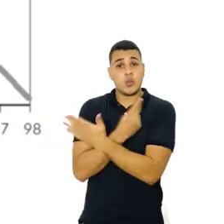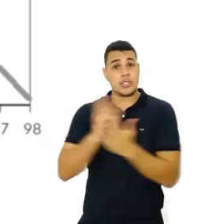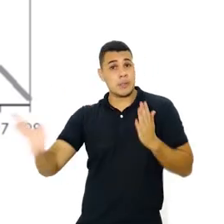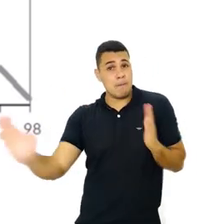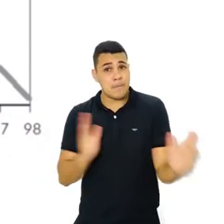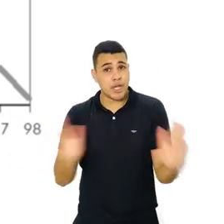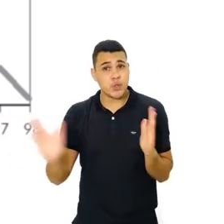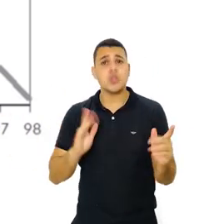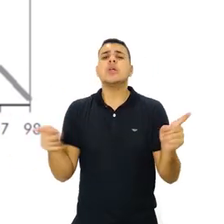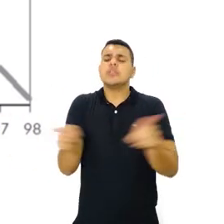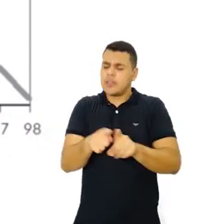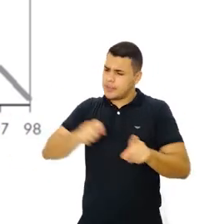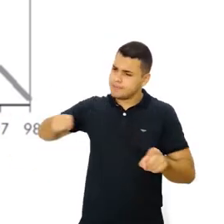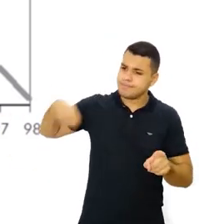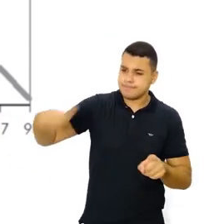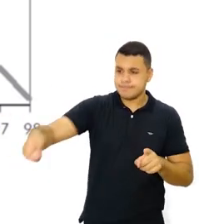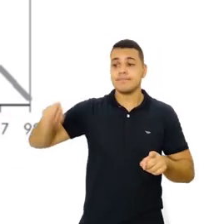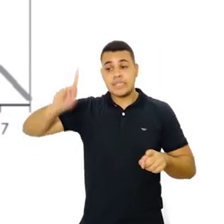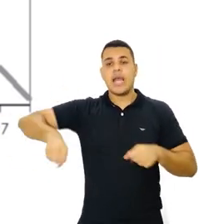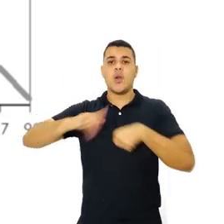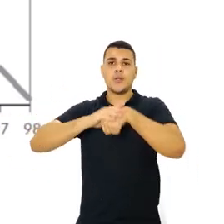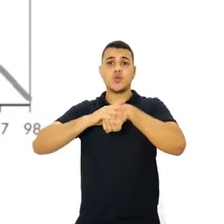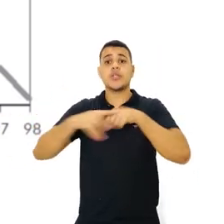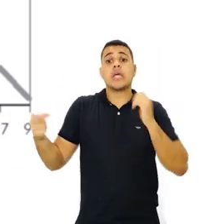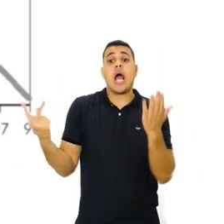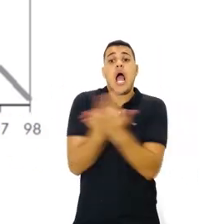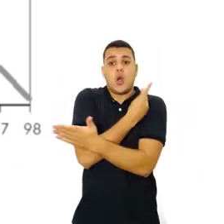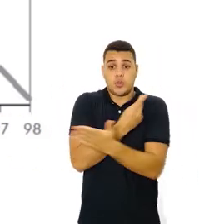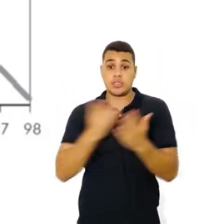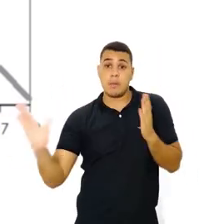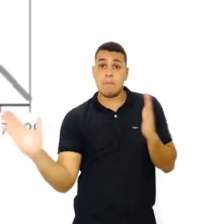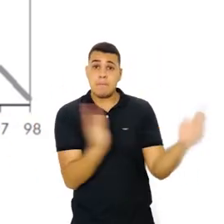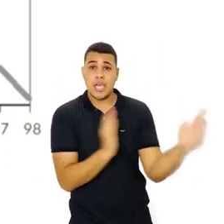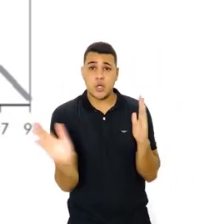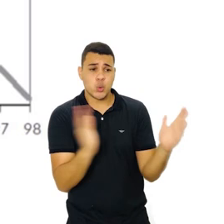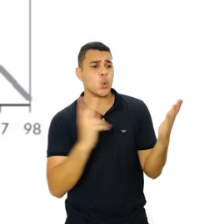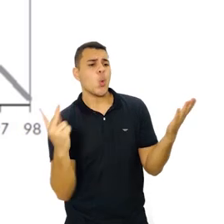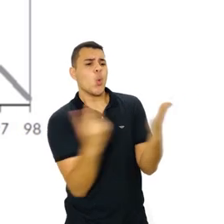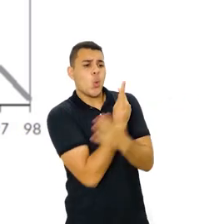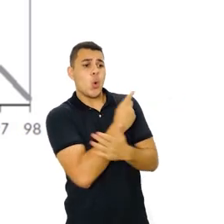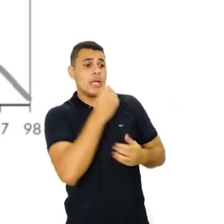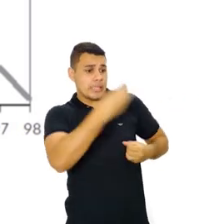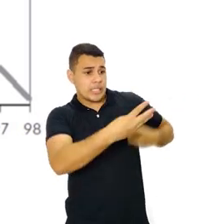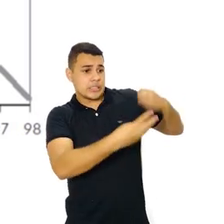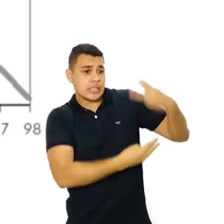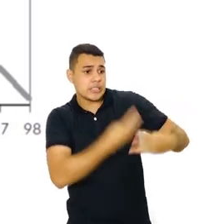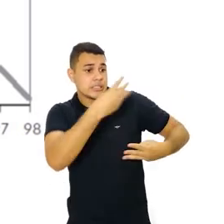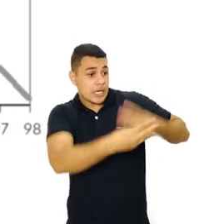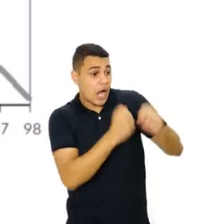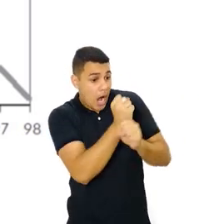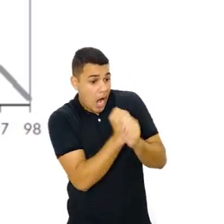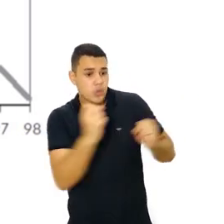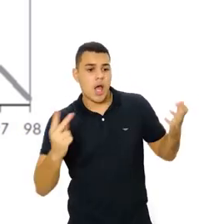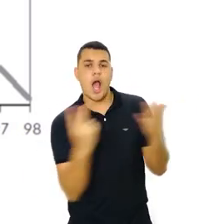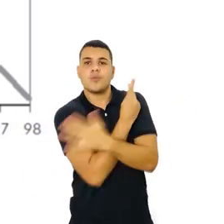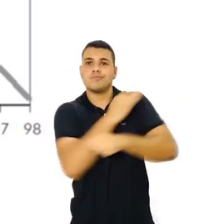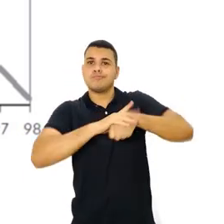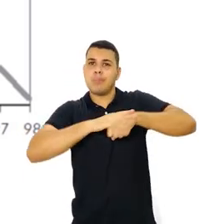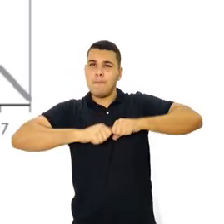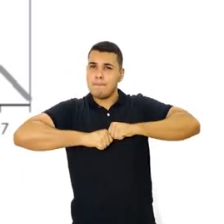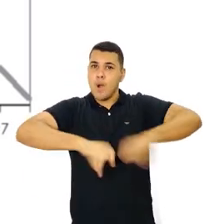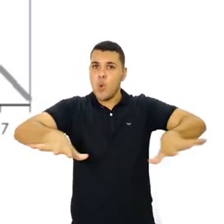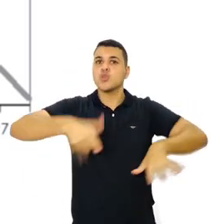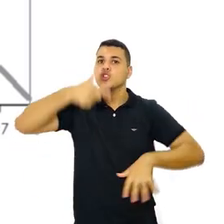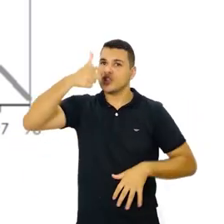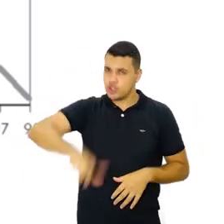doença, além de ser uma doença sazonal, ela também é uma doença cíclica. Porque, como mostra essa figura, a